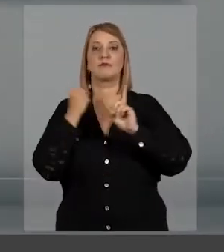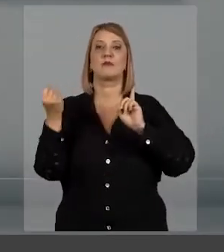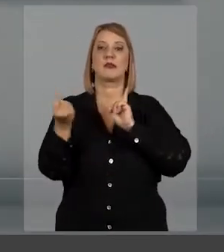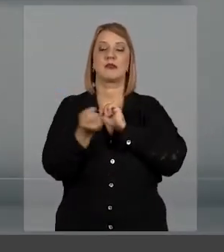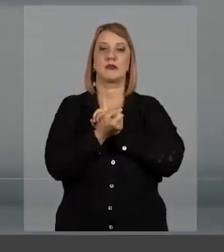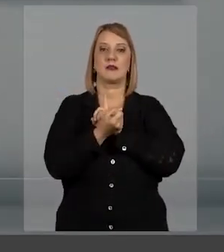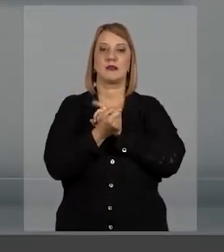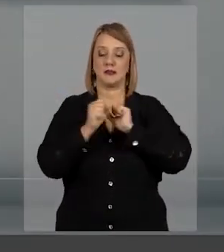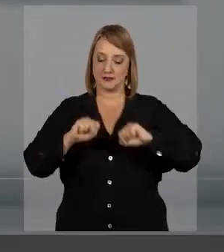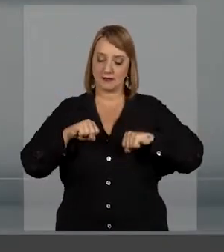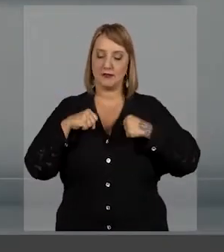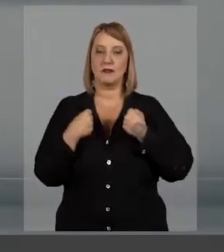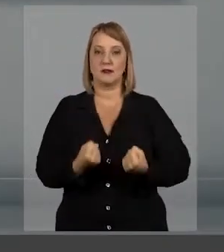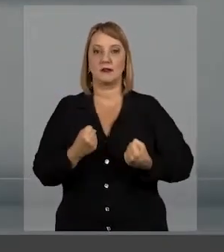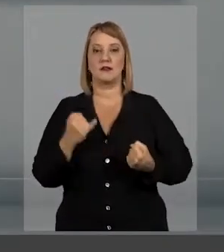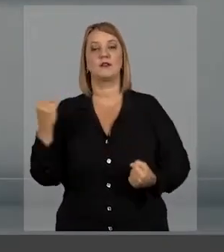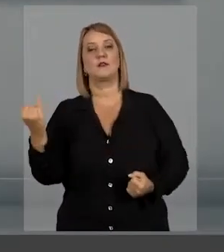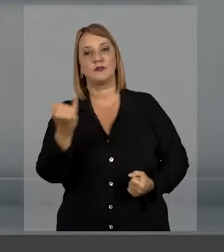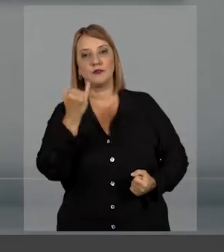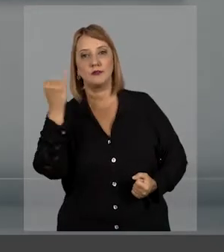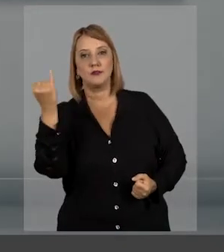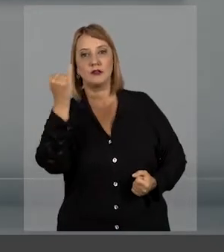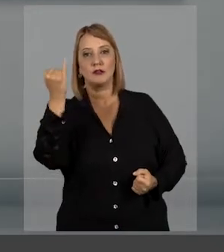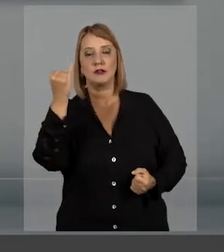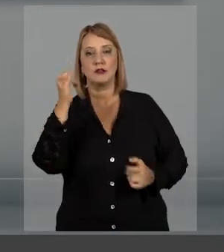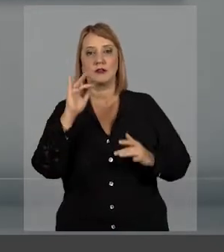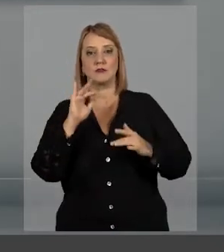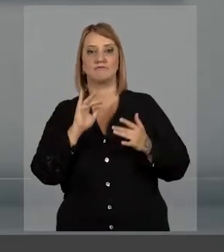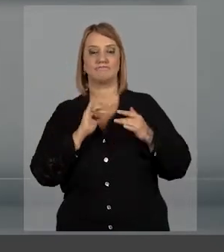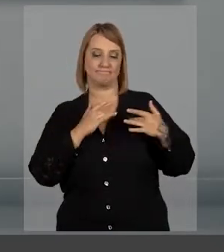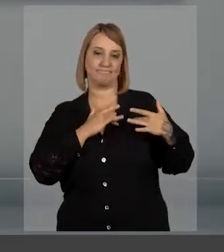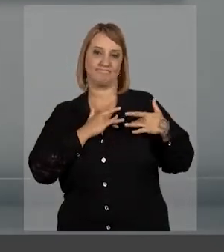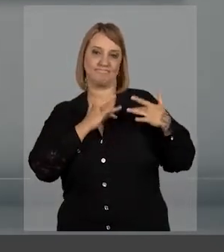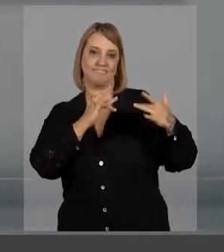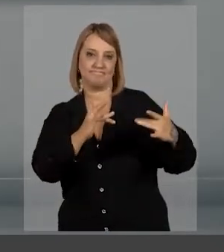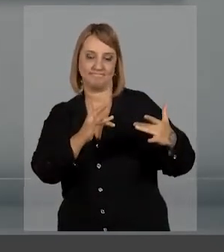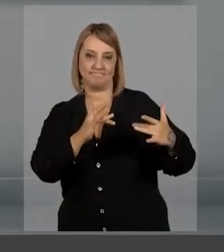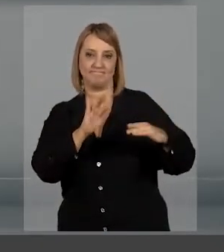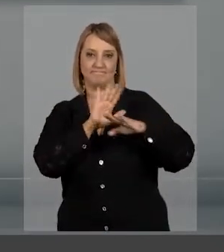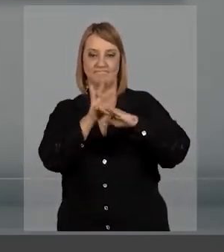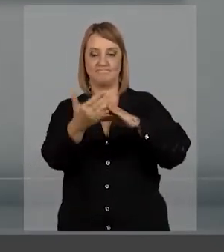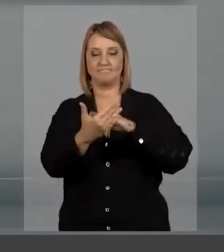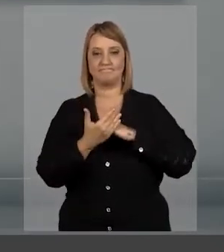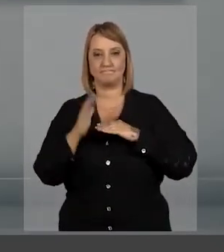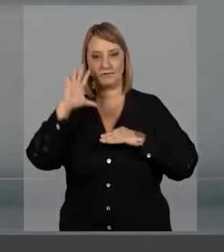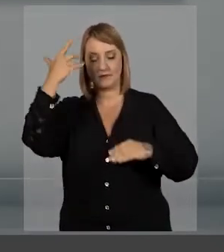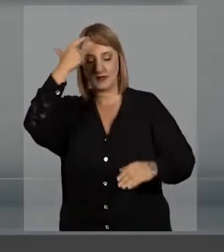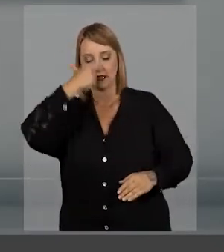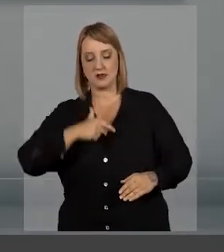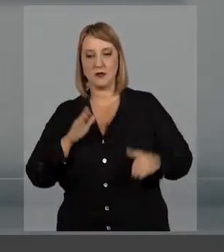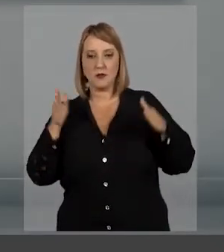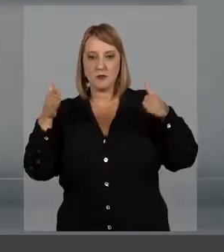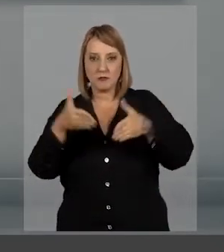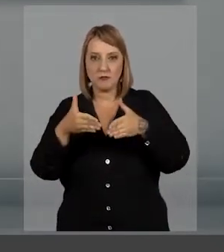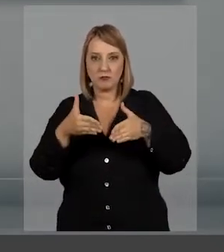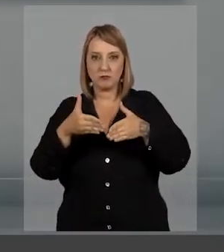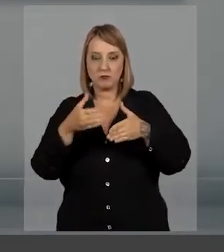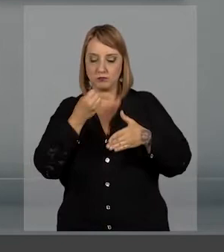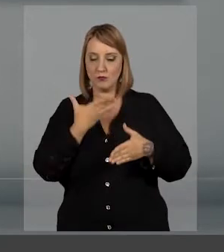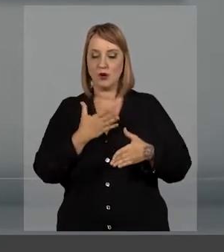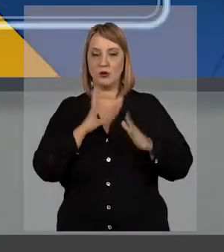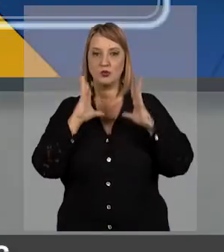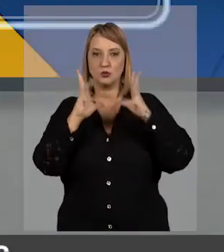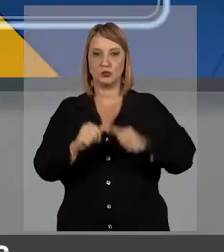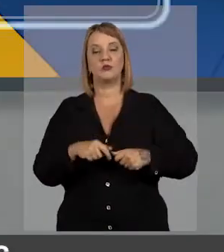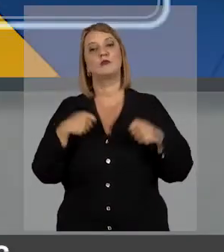desigualdades sociais e com o fortalecimento de valores como a solidariedade e com ações e atitudes que foquem o